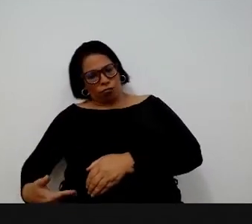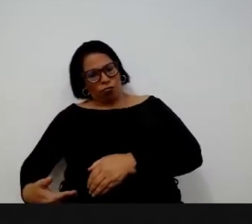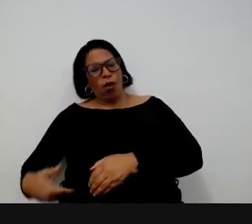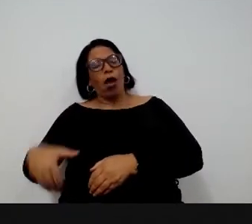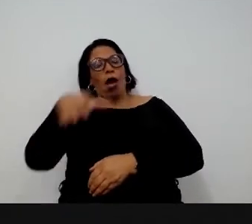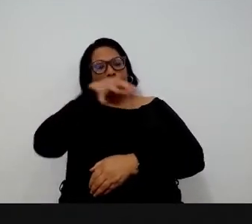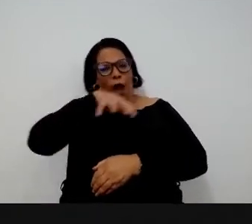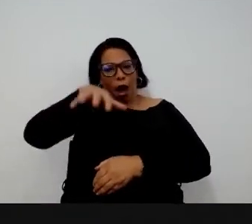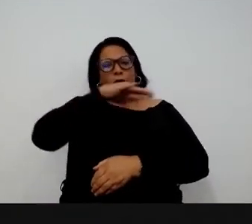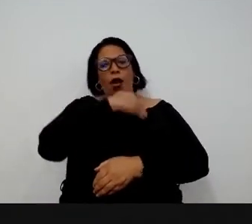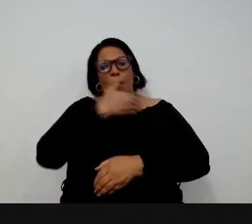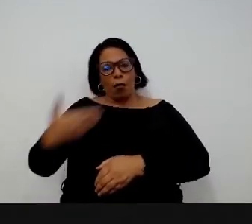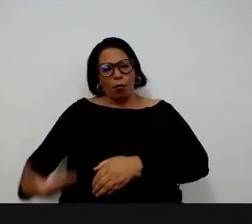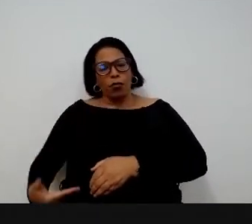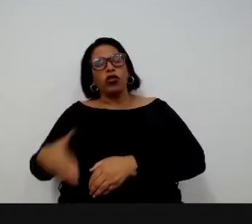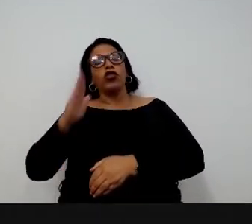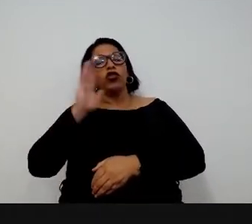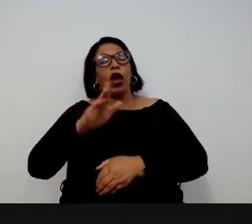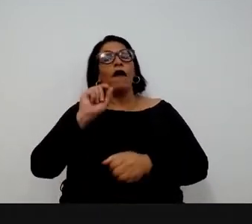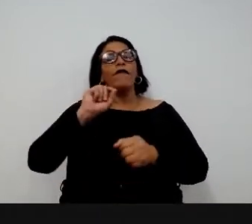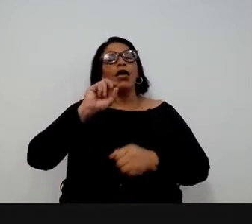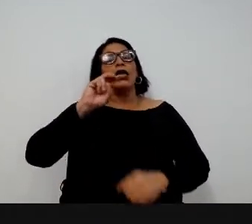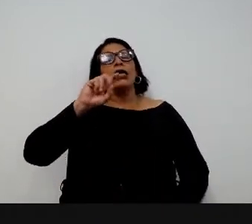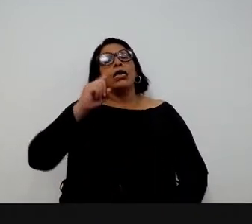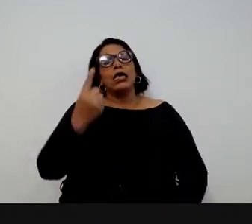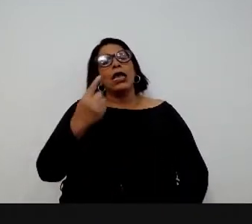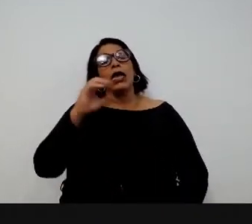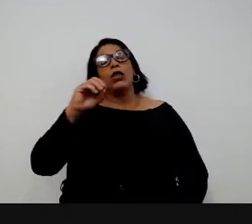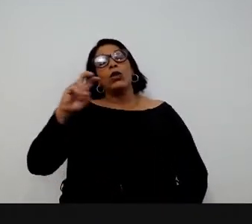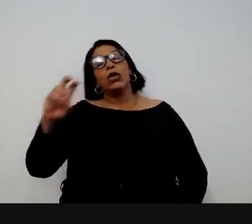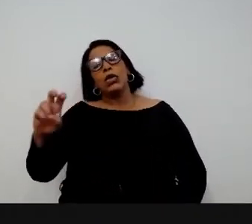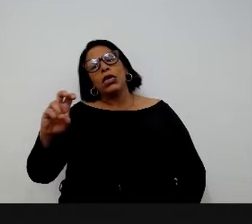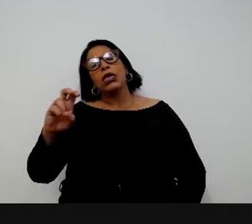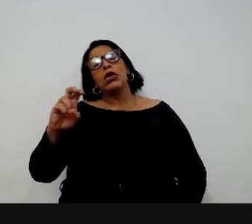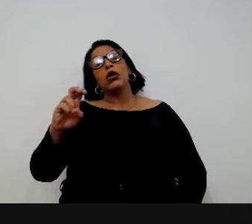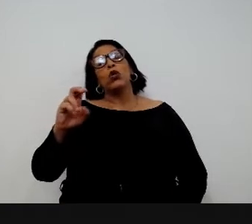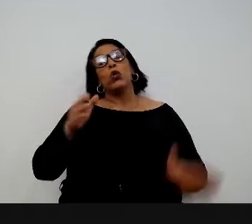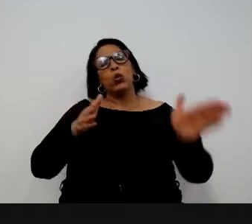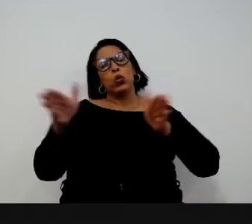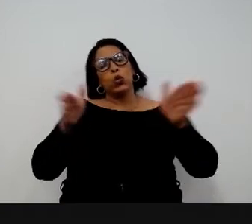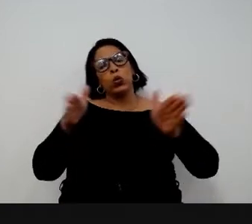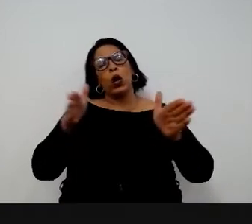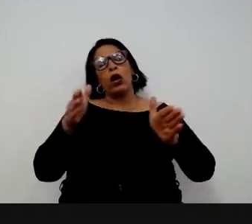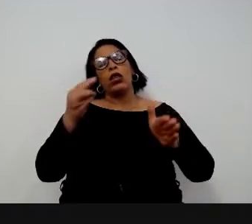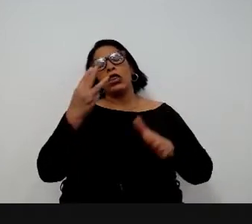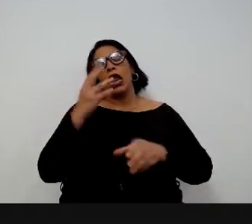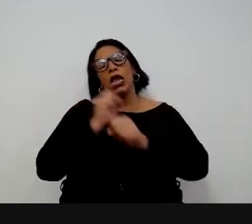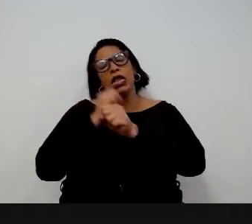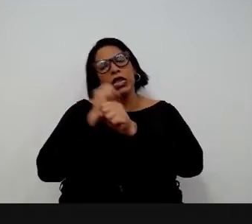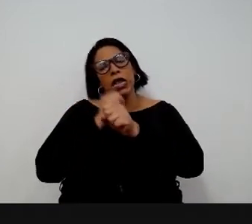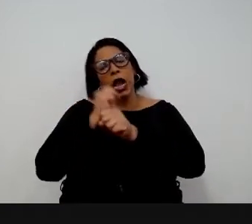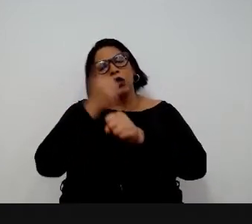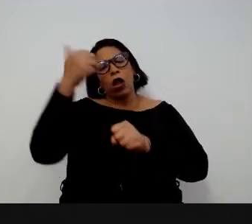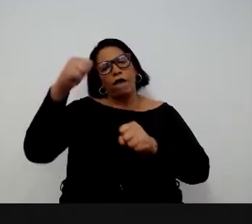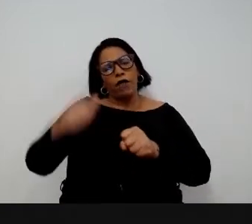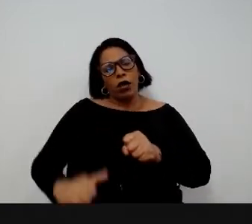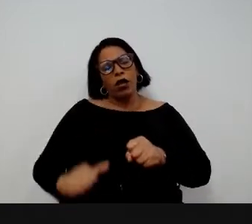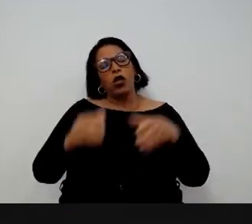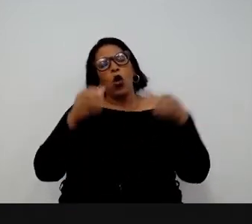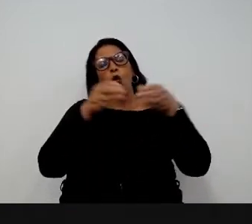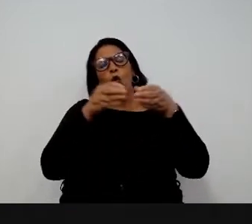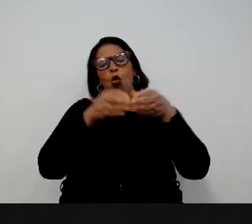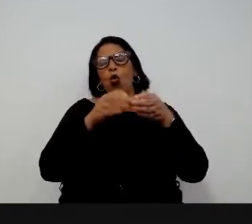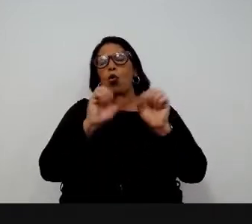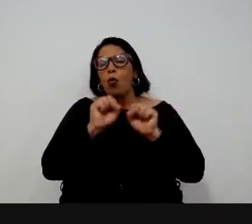Nós já fizemos mais de 105 avaliações nos últimos 3 anos e a gente pôde contar com uma